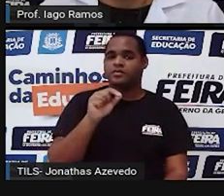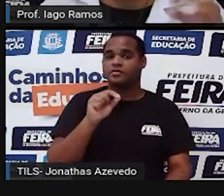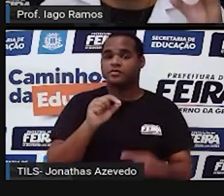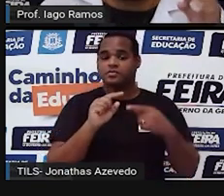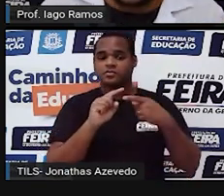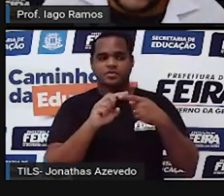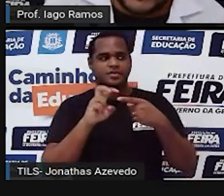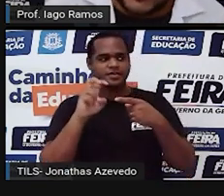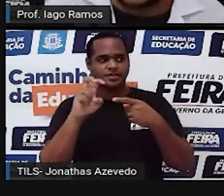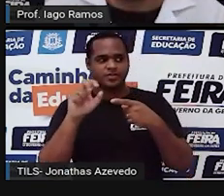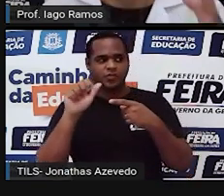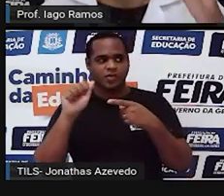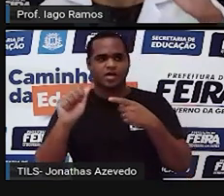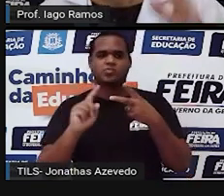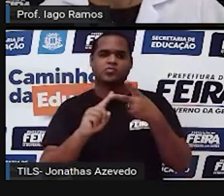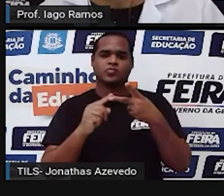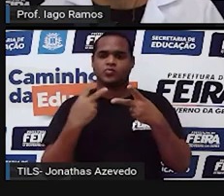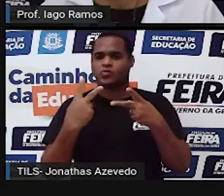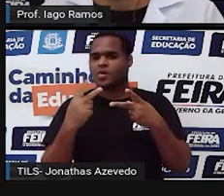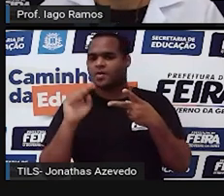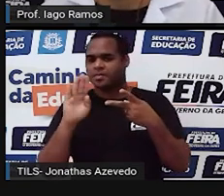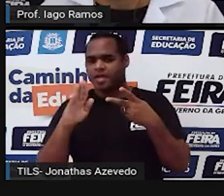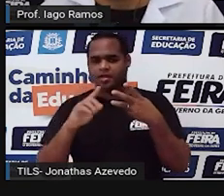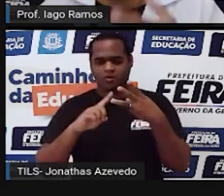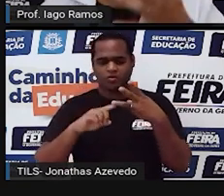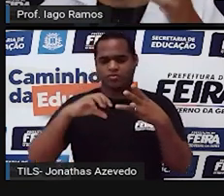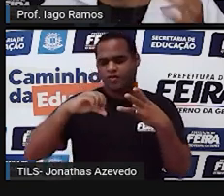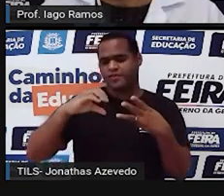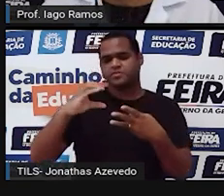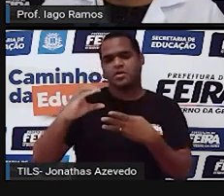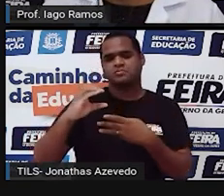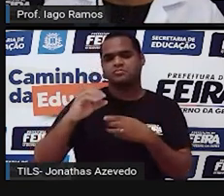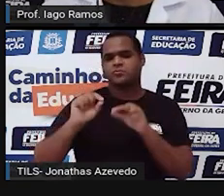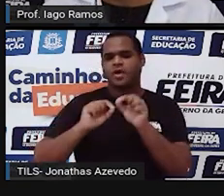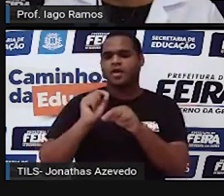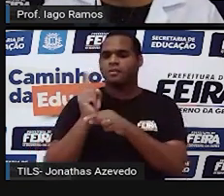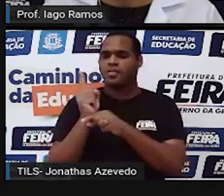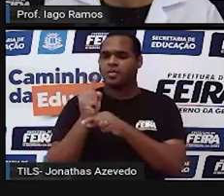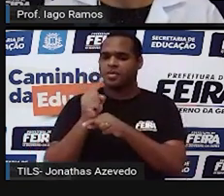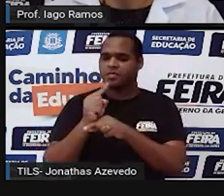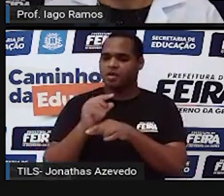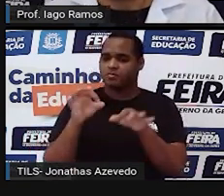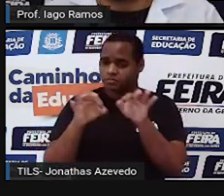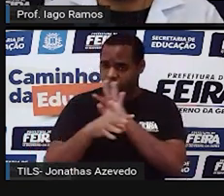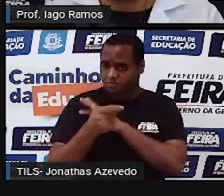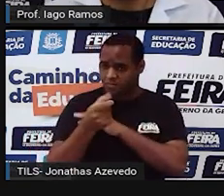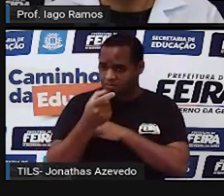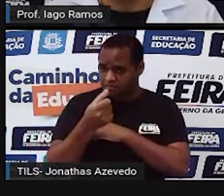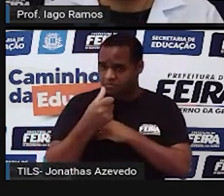letra A 2 na letra B ou 9 na letra C e o tempo já está acabando olha só